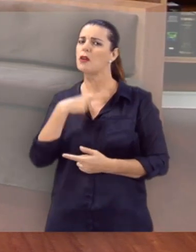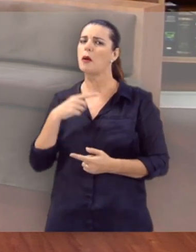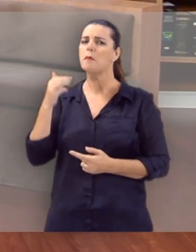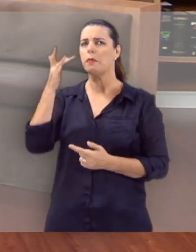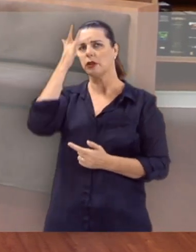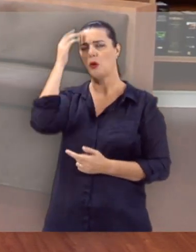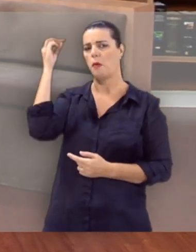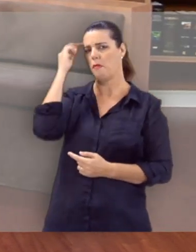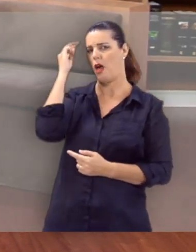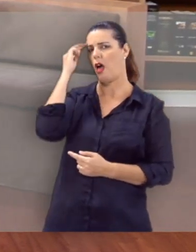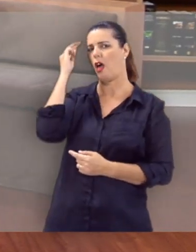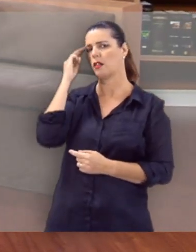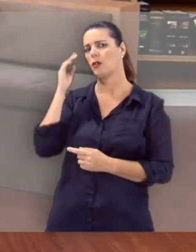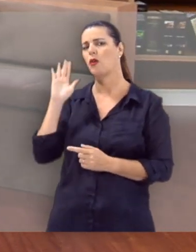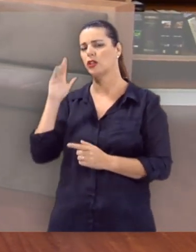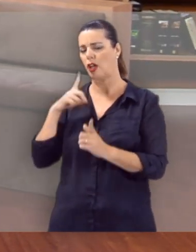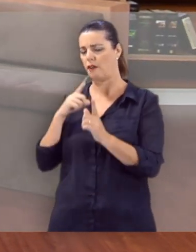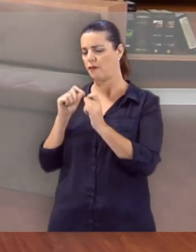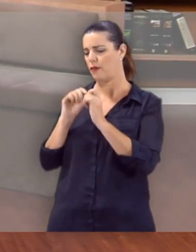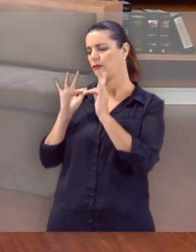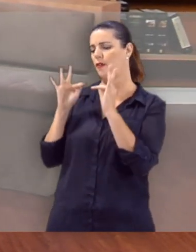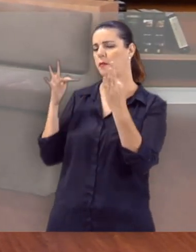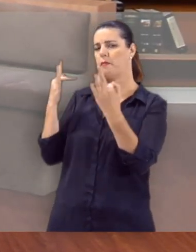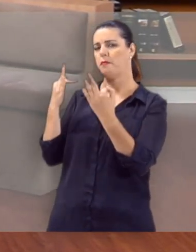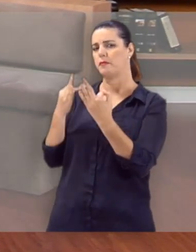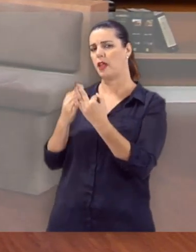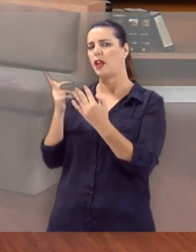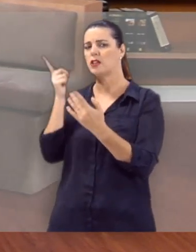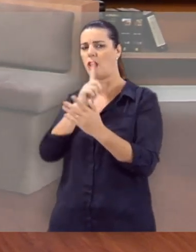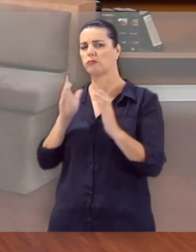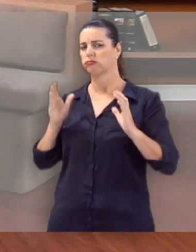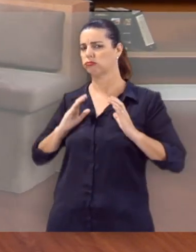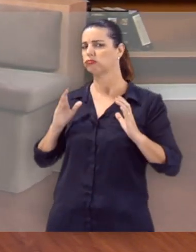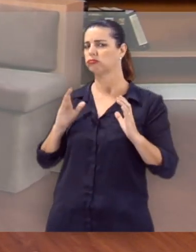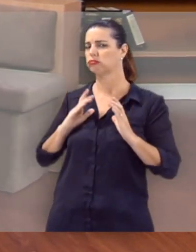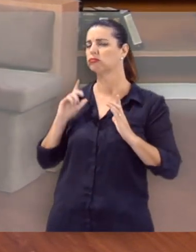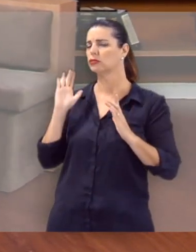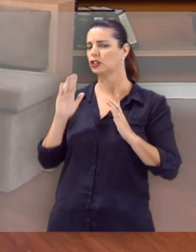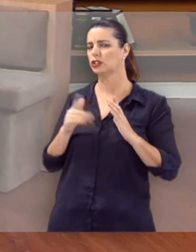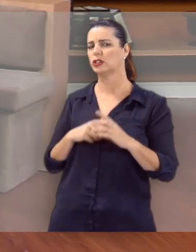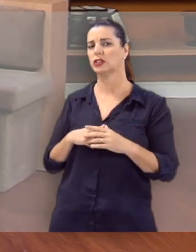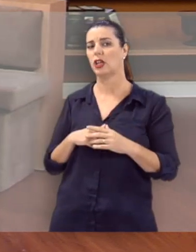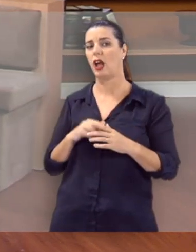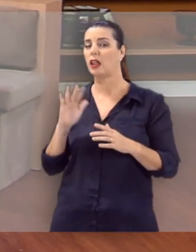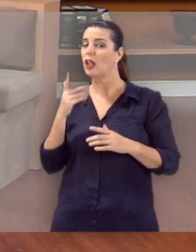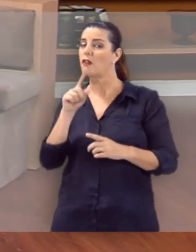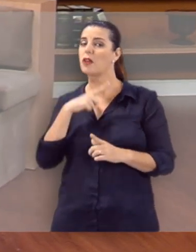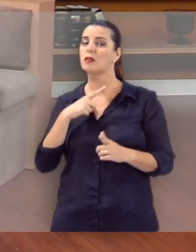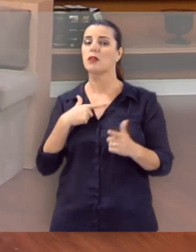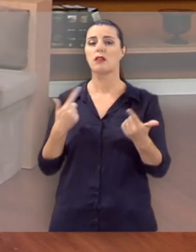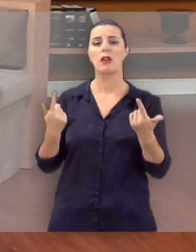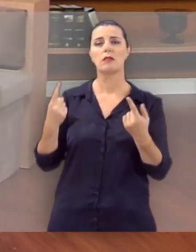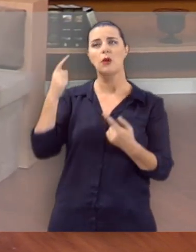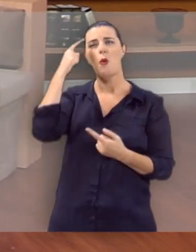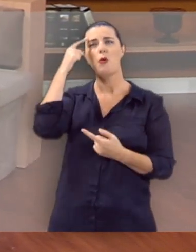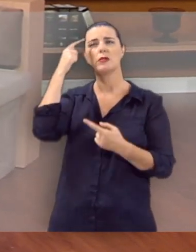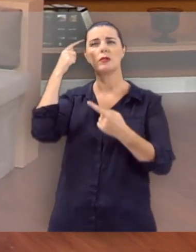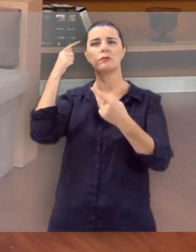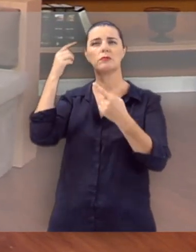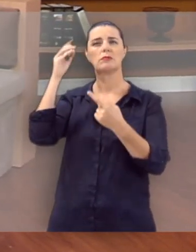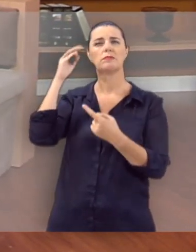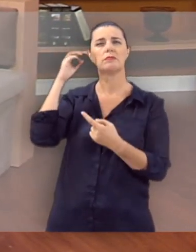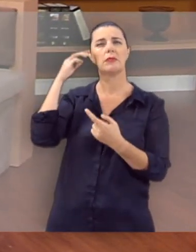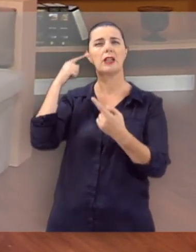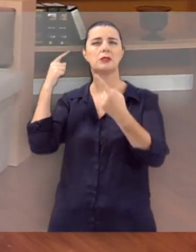Talvez você seja uma pessoa madura, já constituiu família, já ganhou muito dinheiro. Talvez você tenha driblado a sua